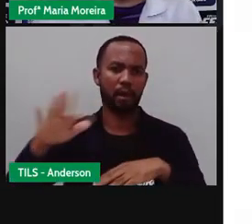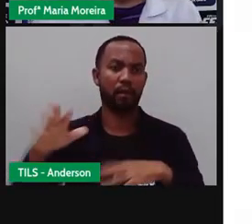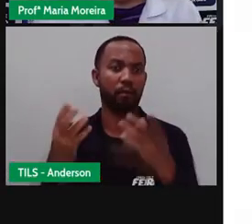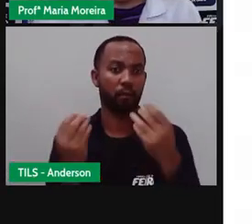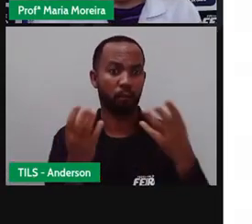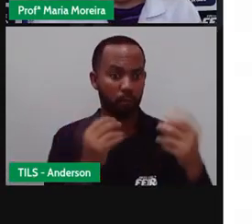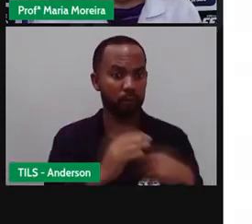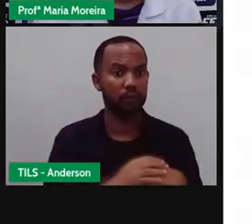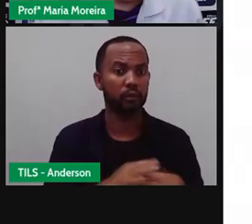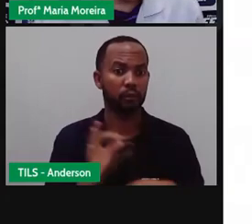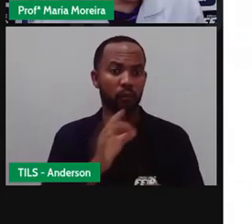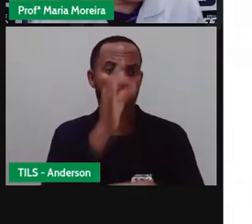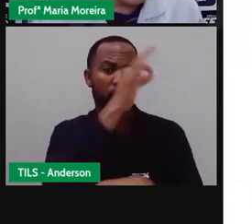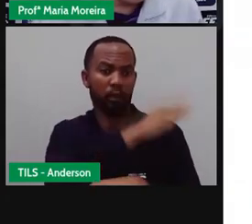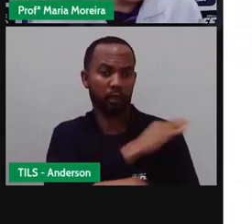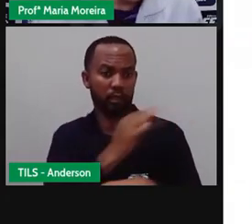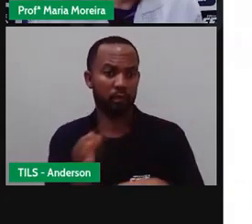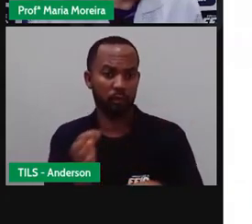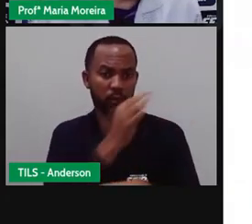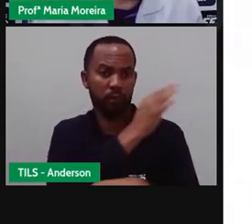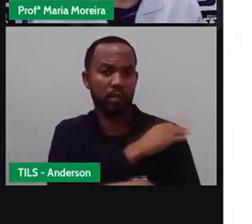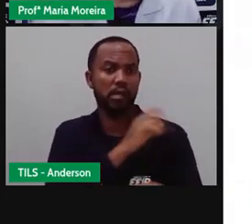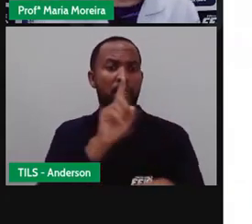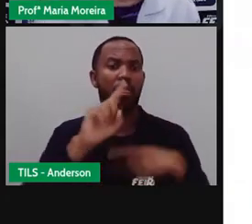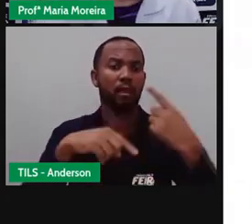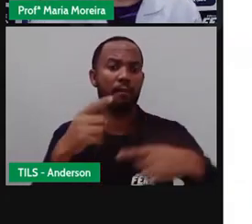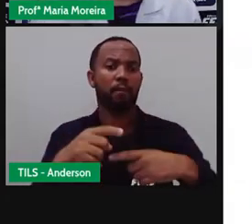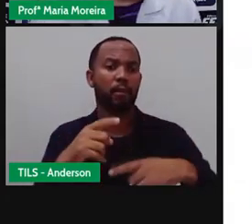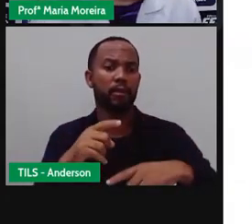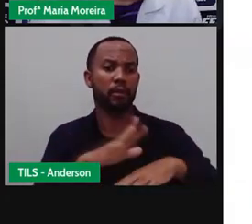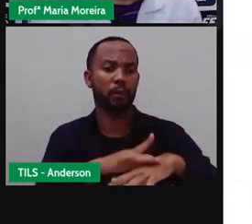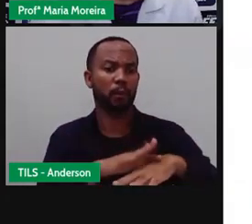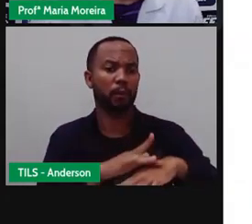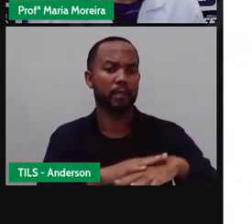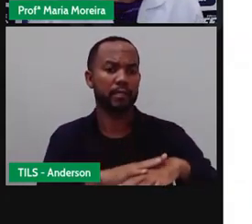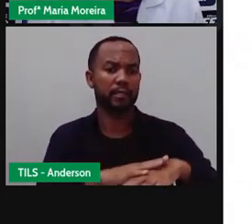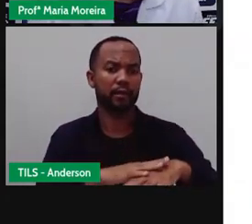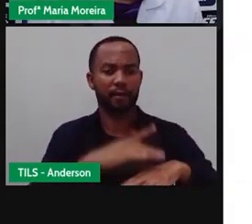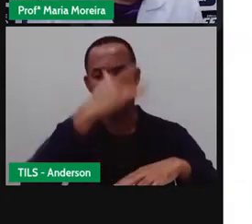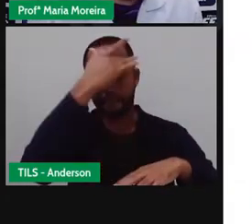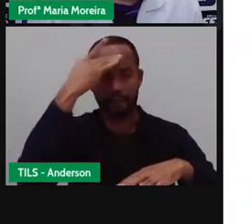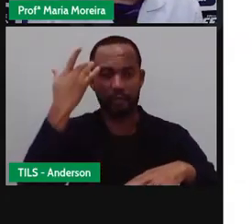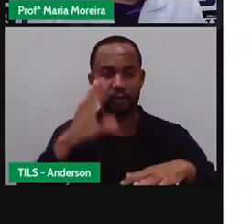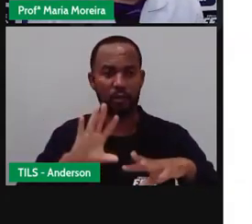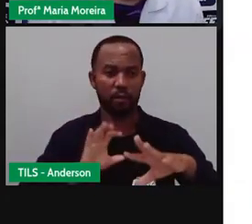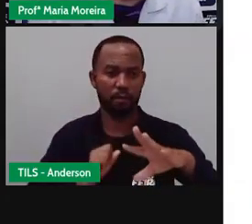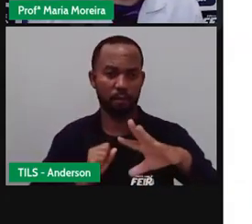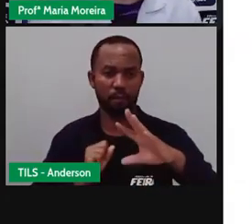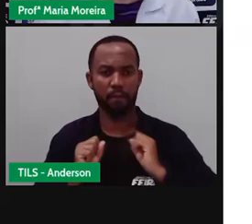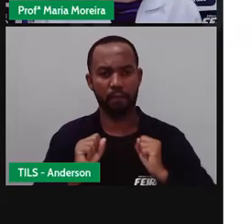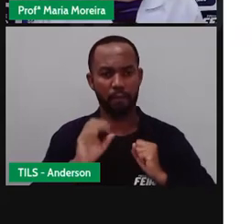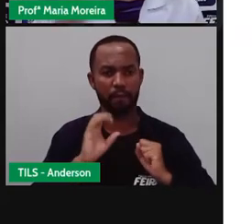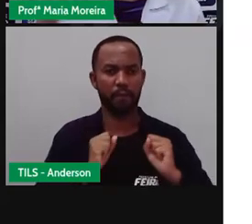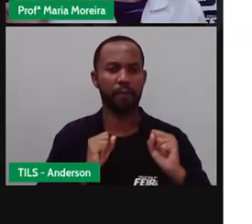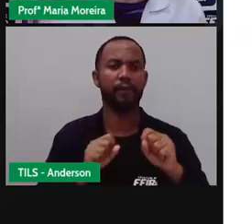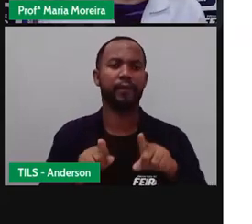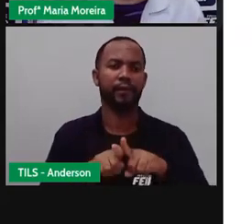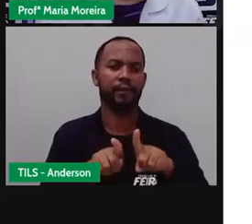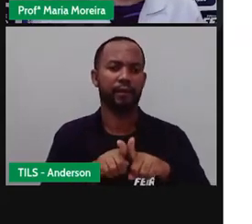Transmitir doenças porque eles acharam um local bacana para ficar. Seria como vocês, né? Vocês vão